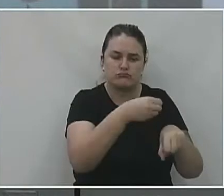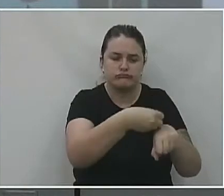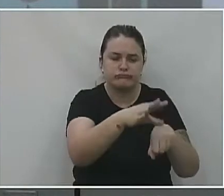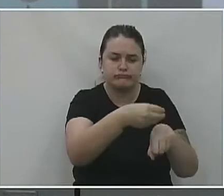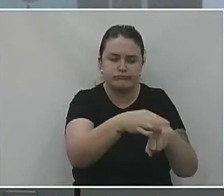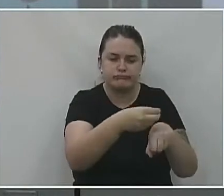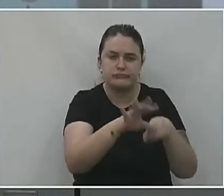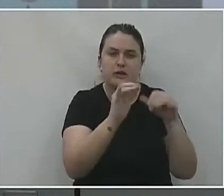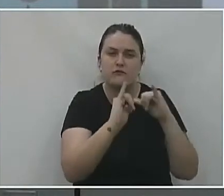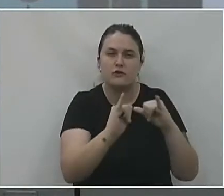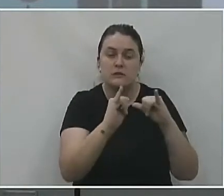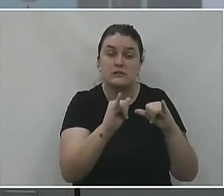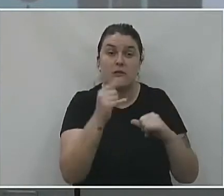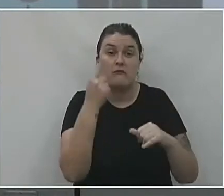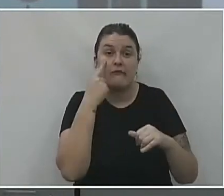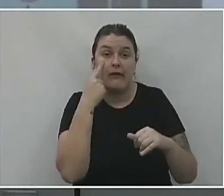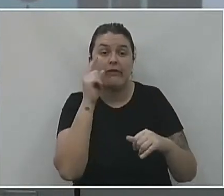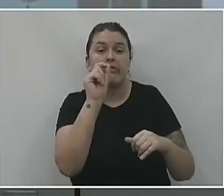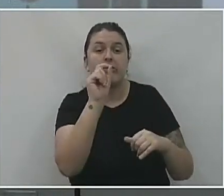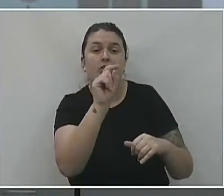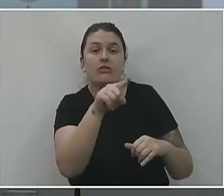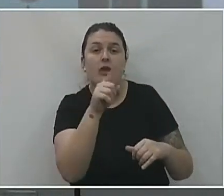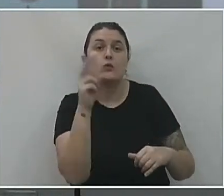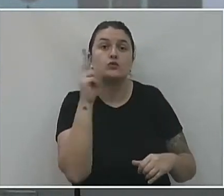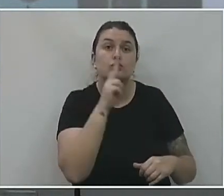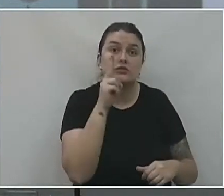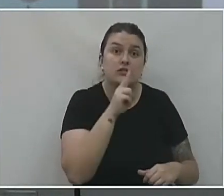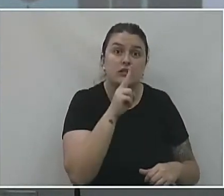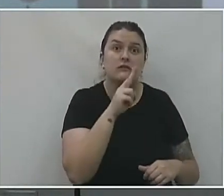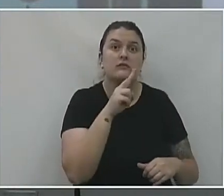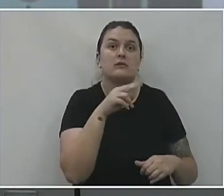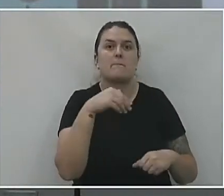serviços de urgência e emergência.